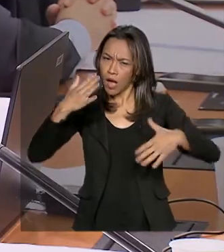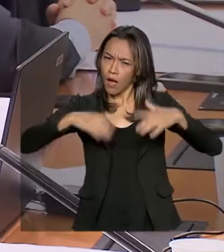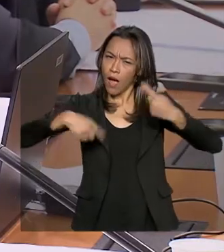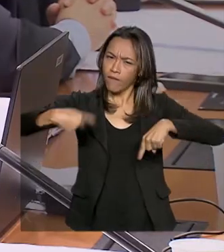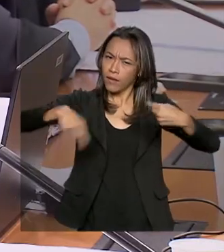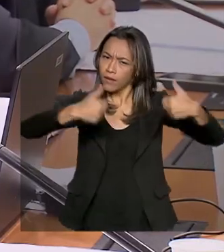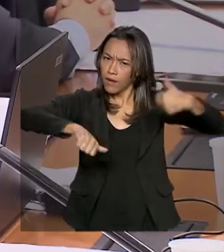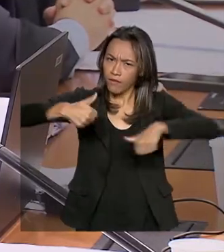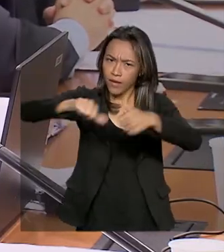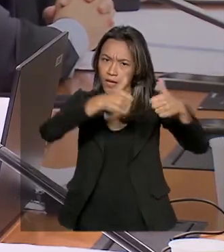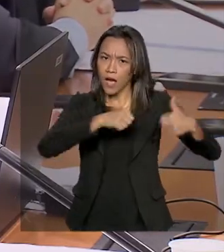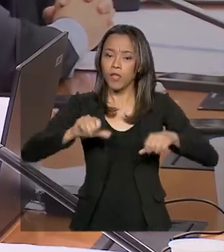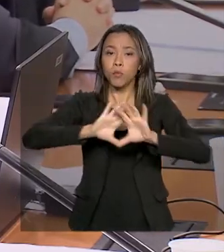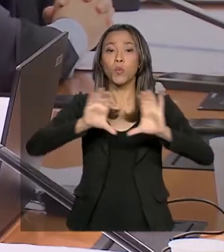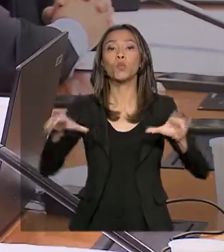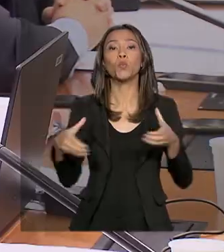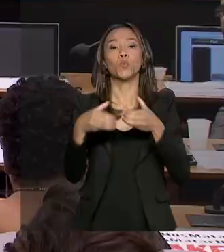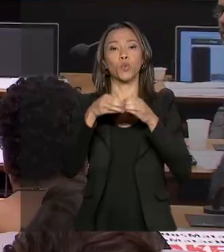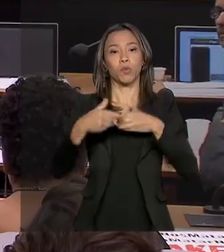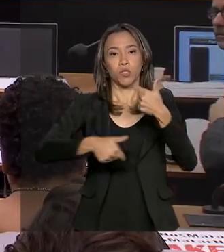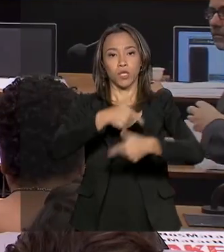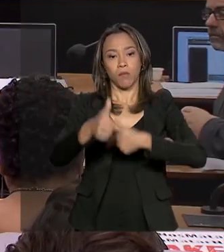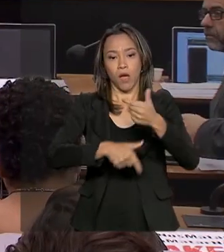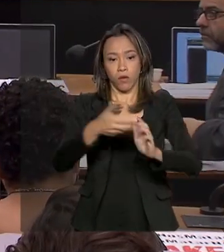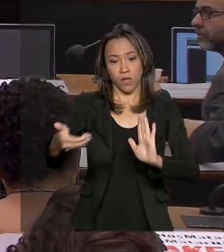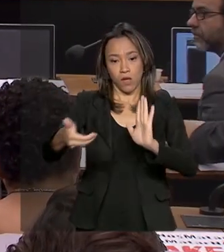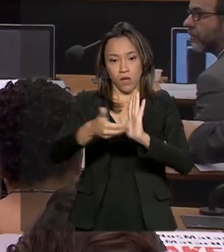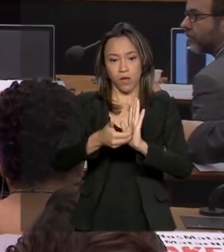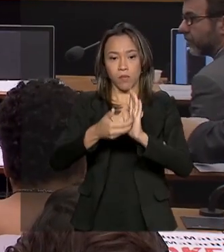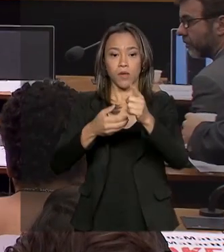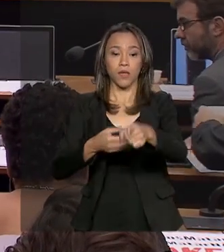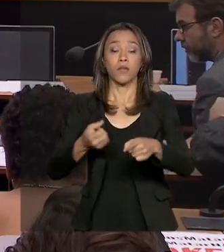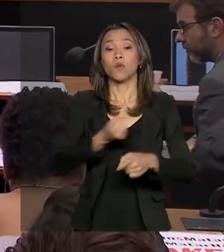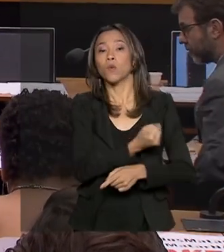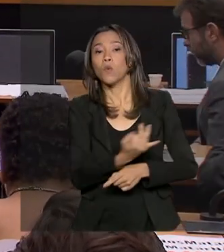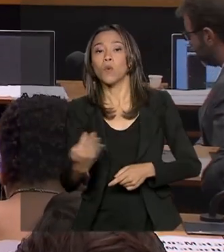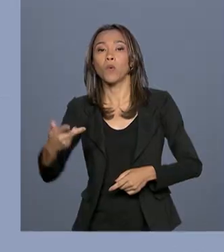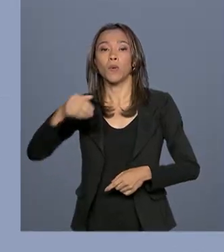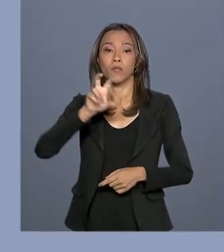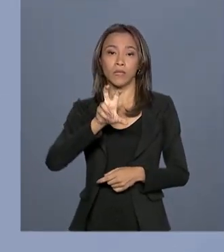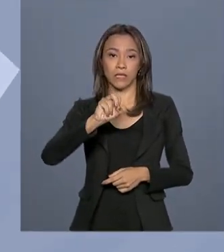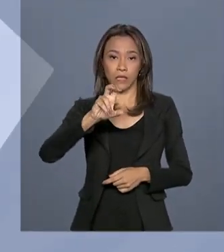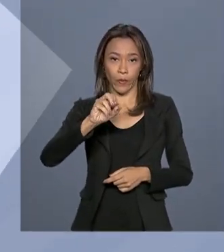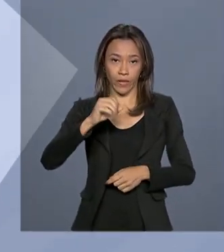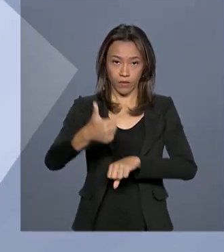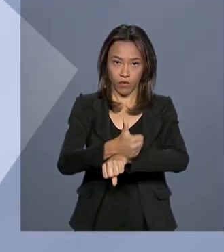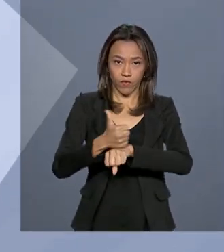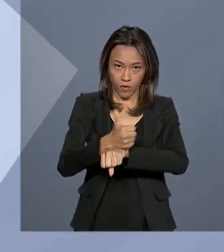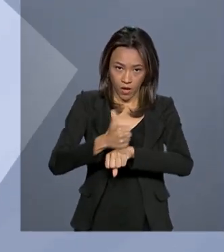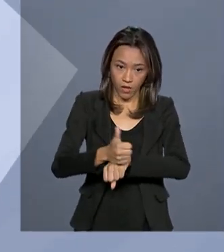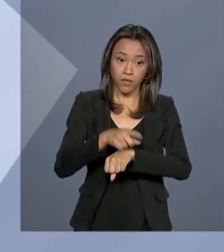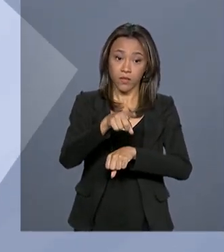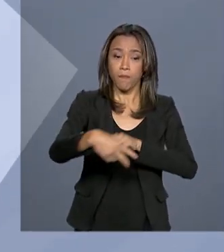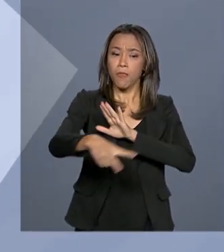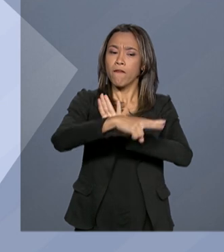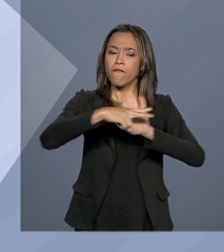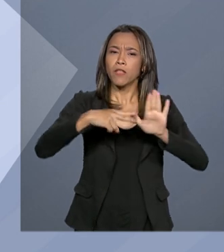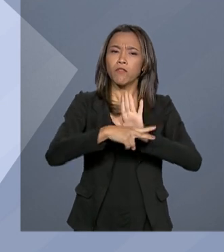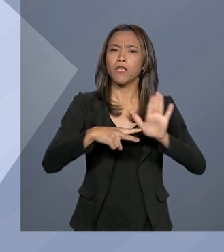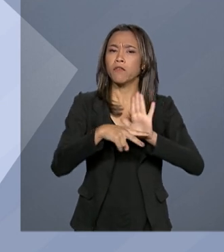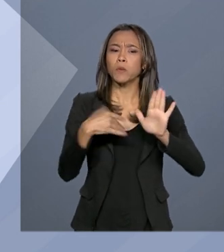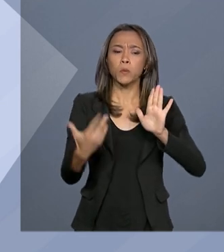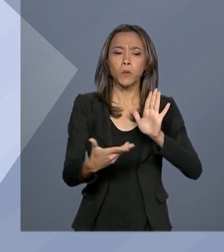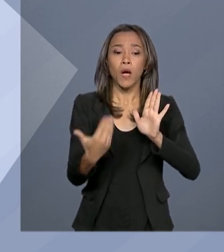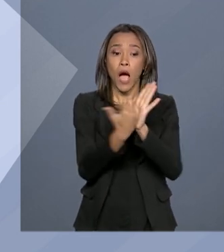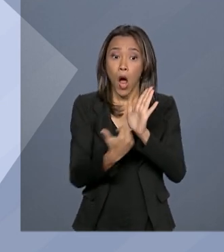um grupo de trabalho na Câmara dos Deputados, formado por 50 especialistas. Entre os artigos vetados está o aumento da